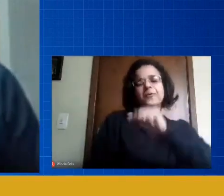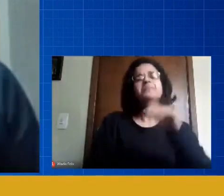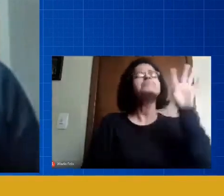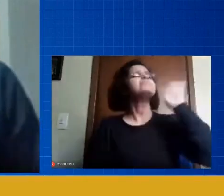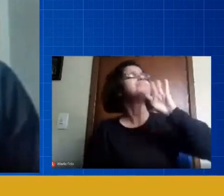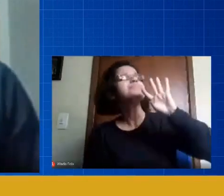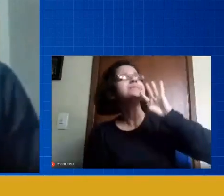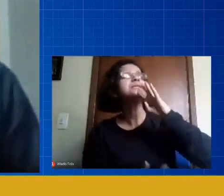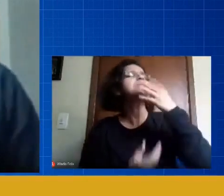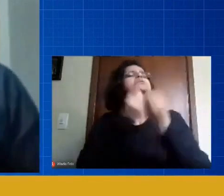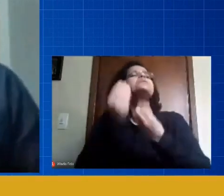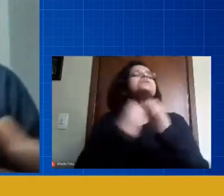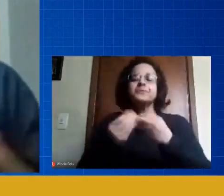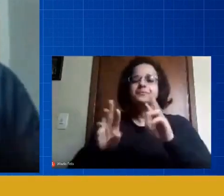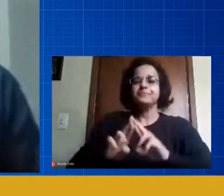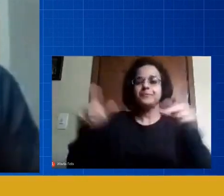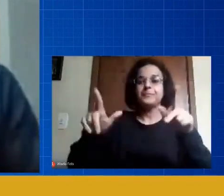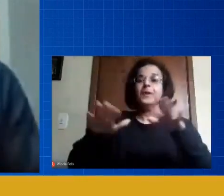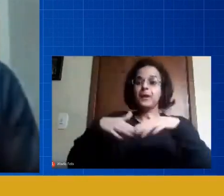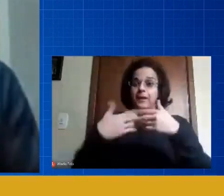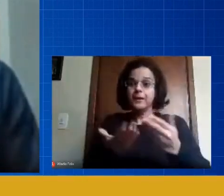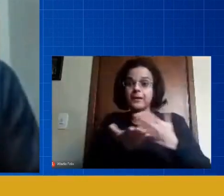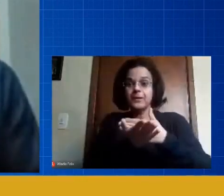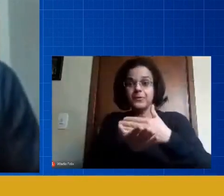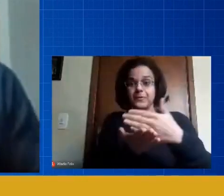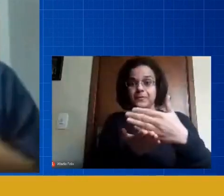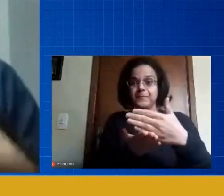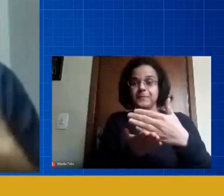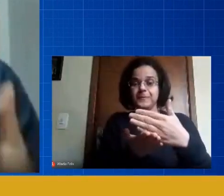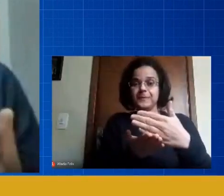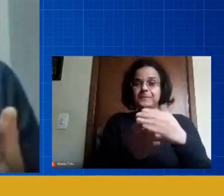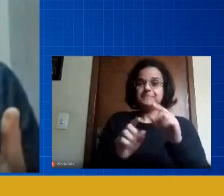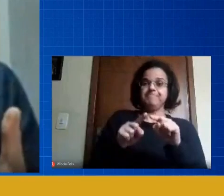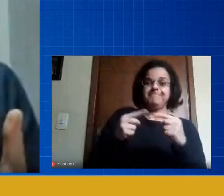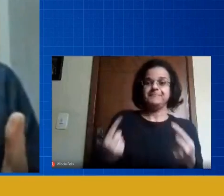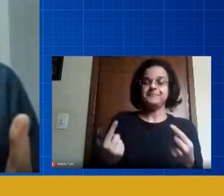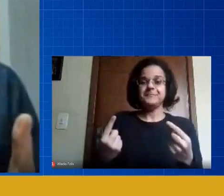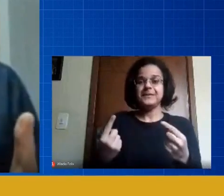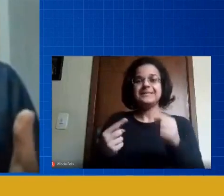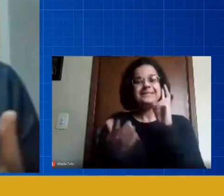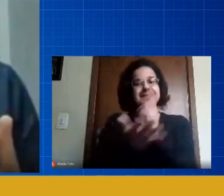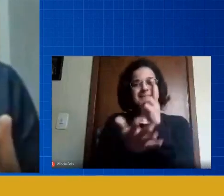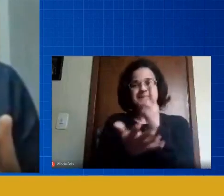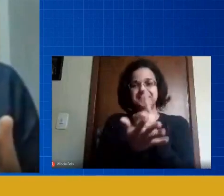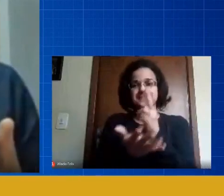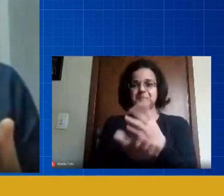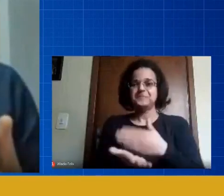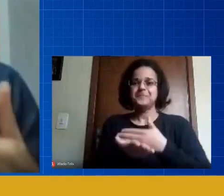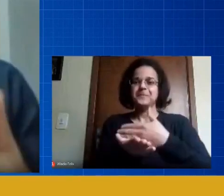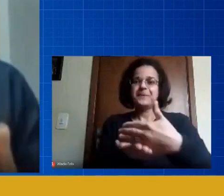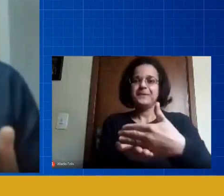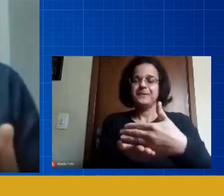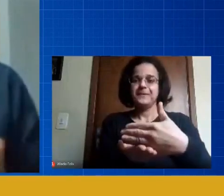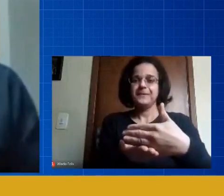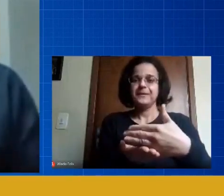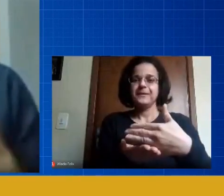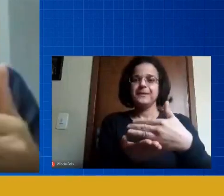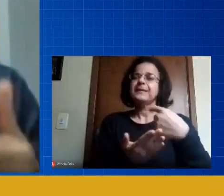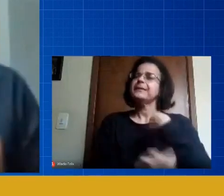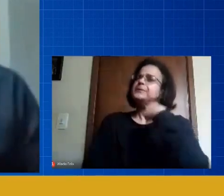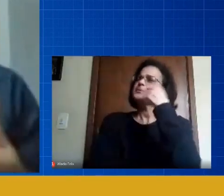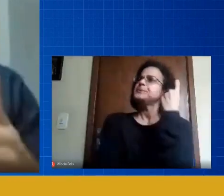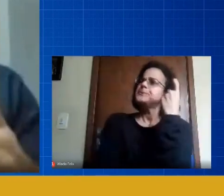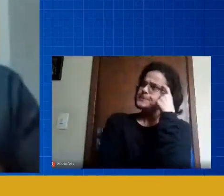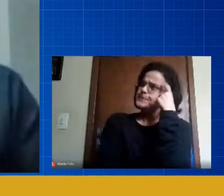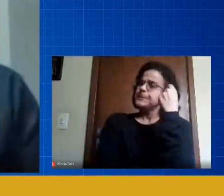diferente, e aí começamos, só que em todo o começo eu bati na tecla,